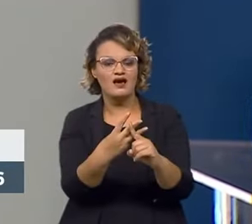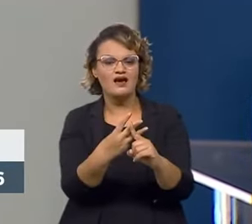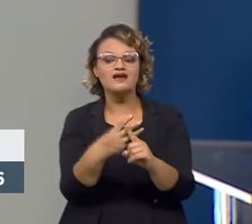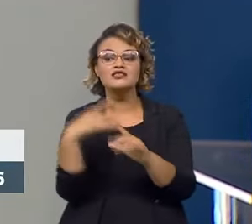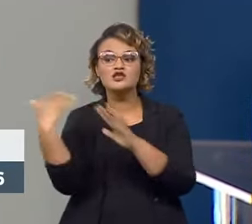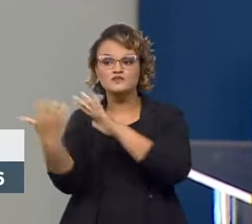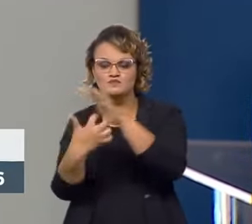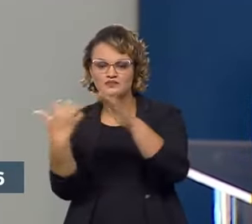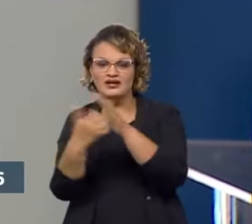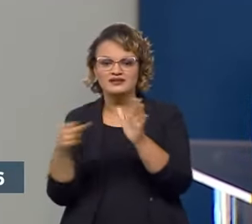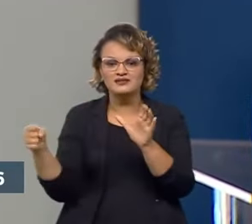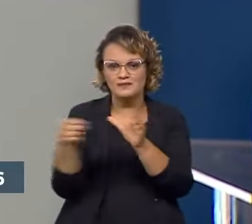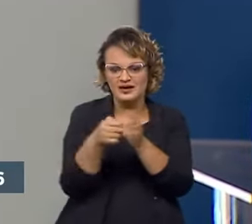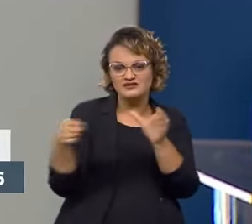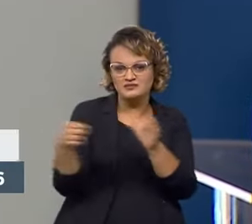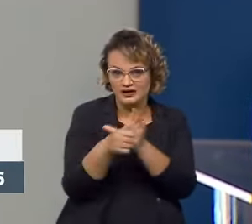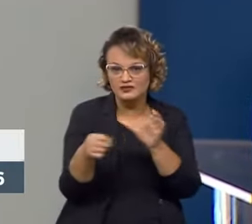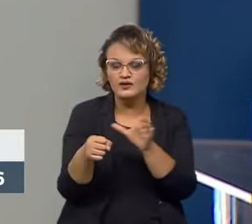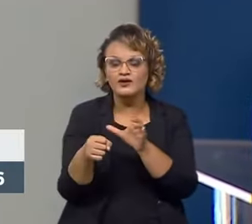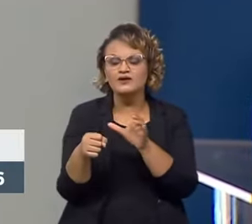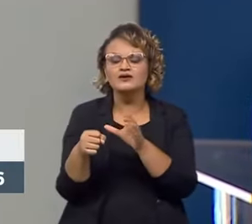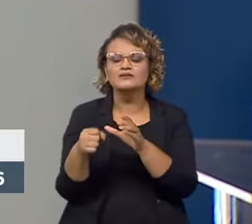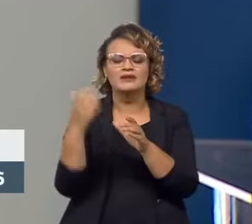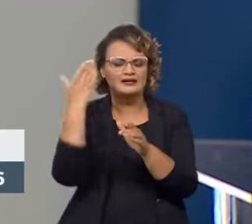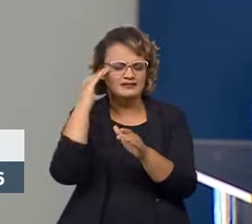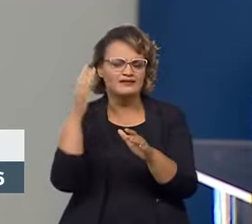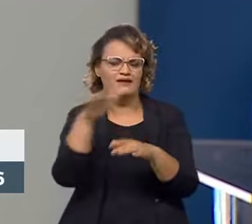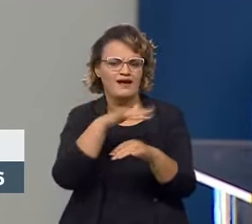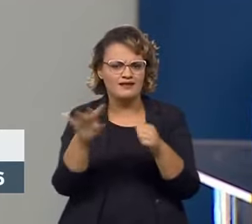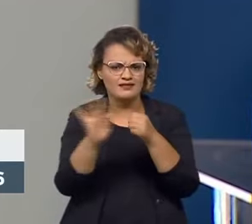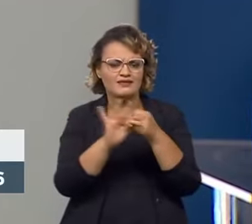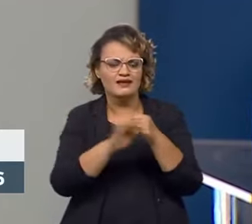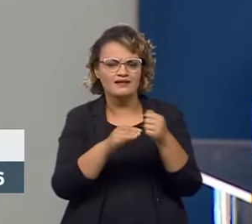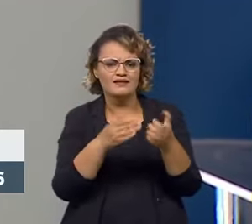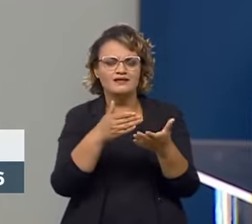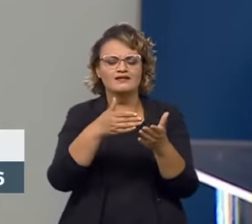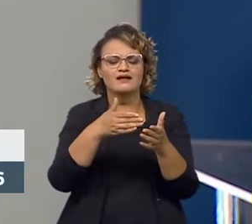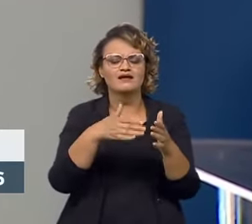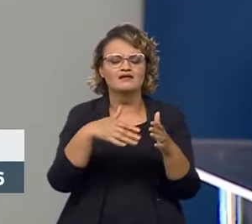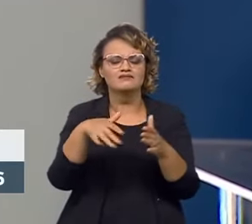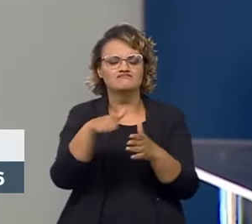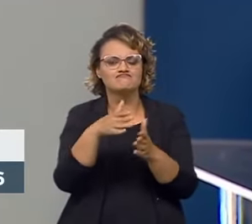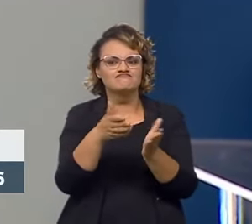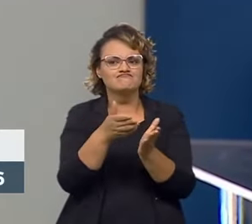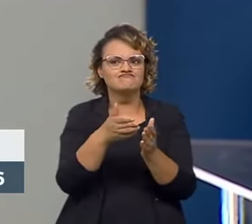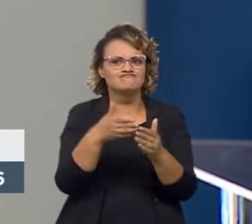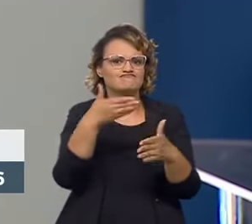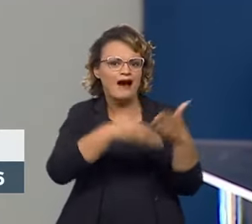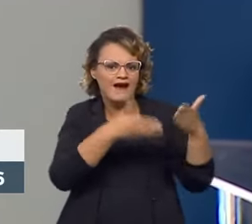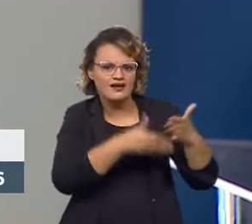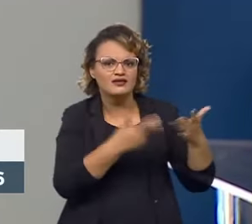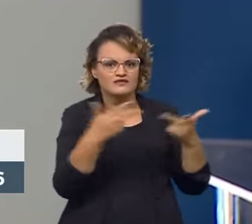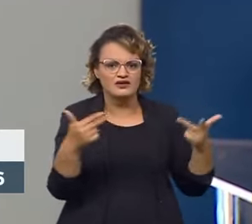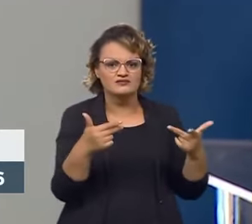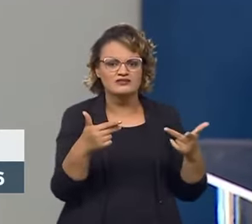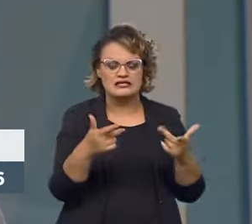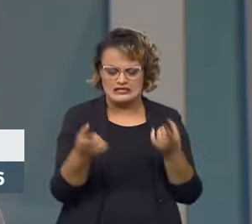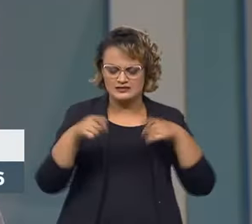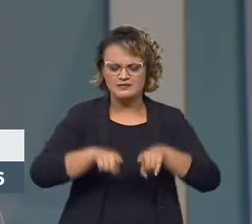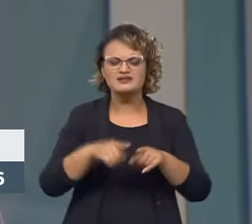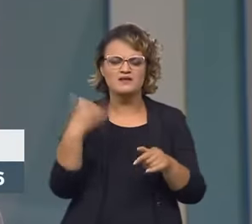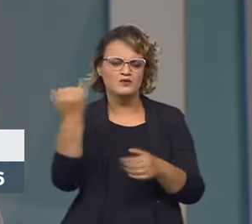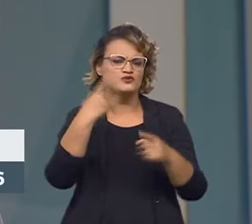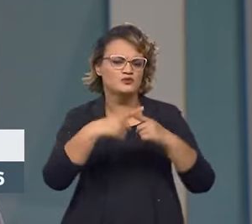empresas sensibilizadas sobre barreiras técnicas ao comércio internacional. internacional. Queria entender qual é a importância dessa parceria.